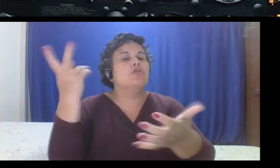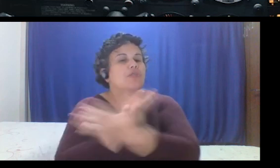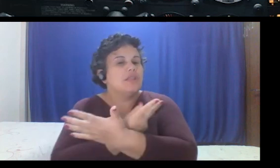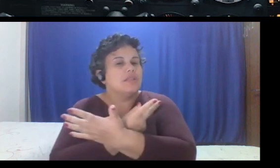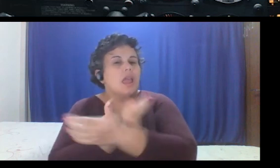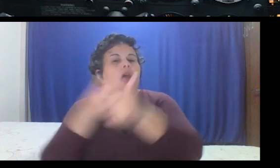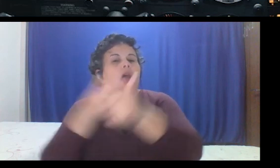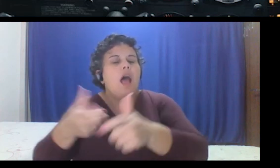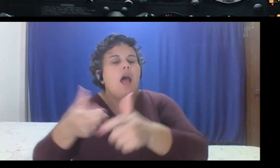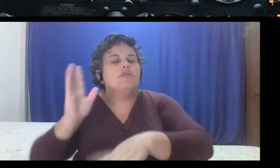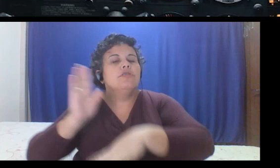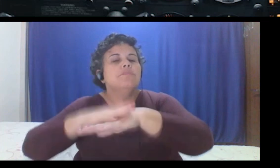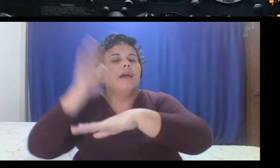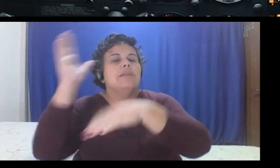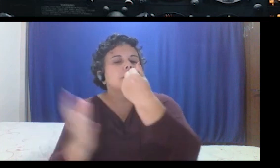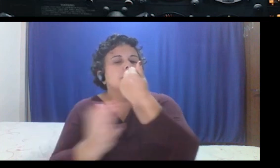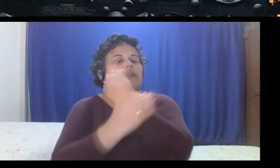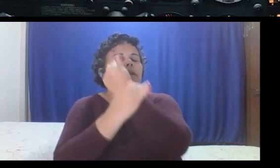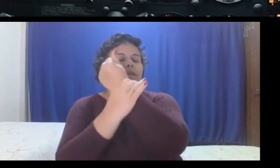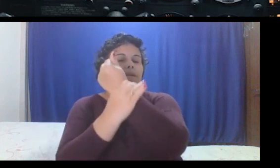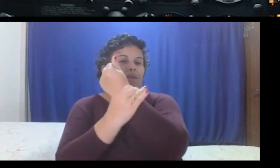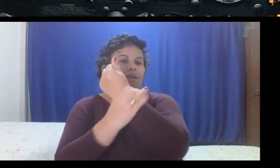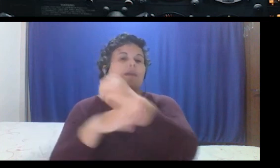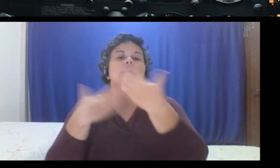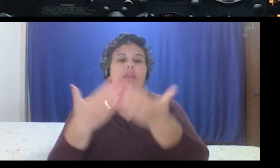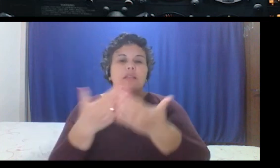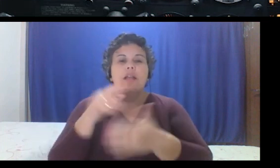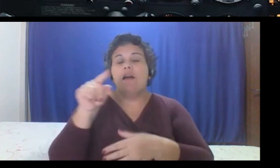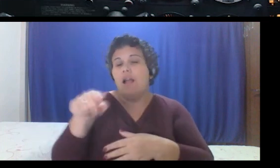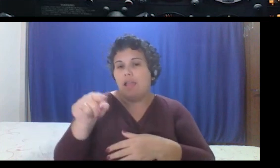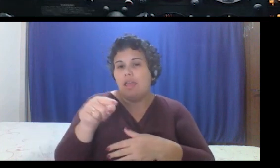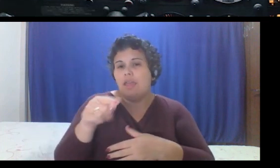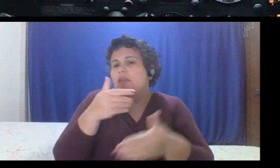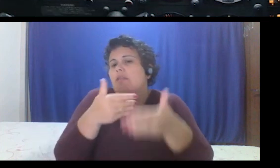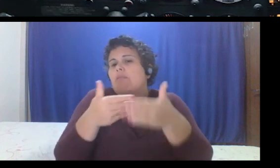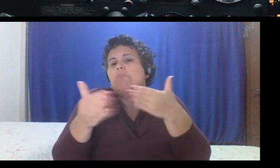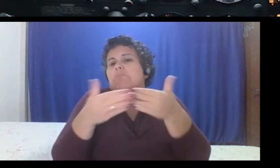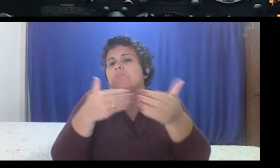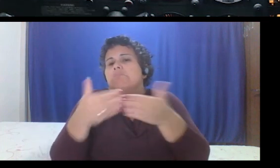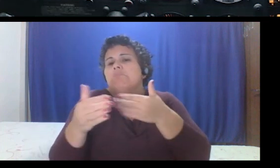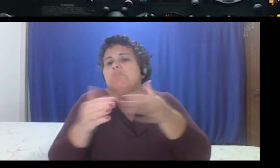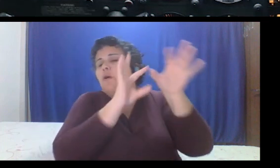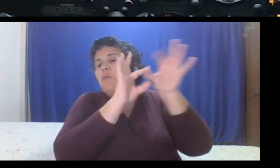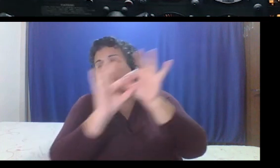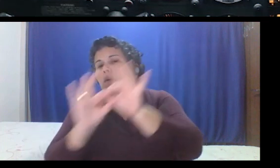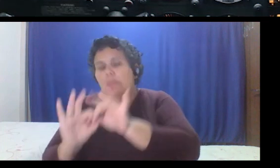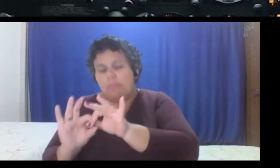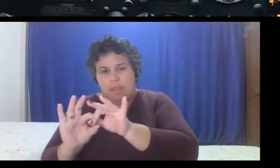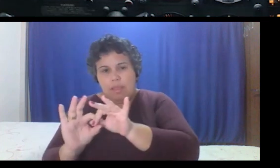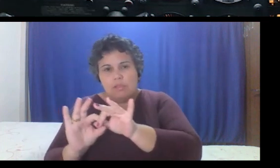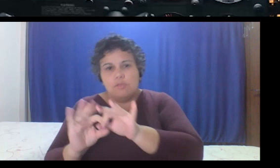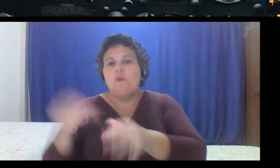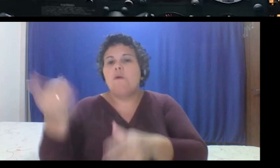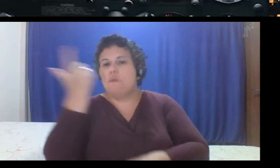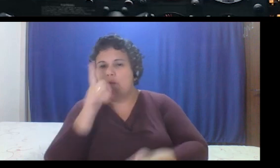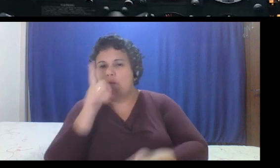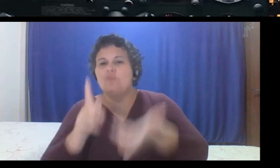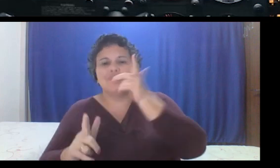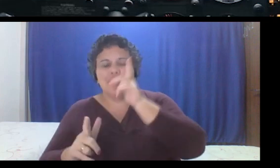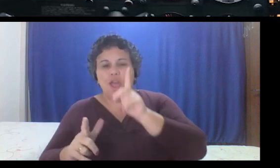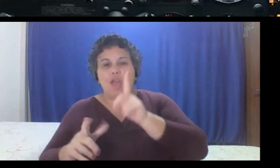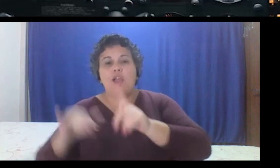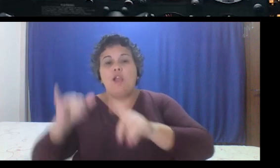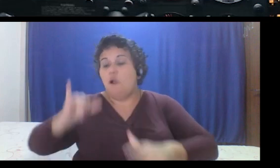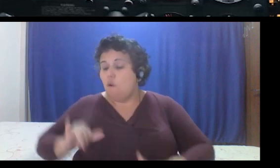né, e dessa forma, independente do contexto que a gente esteja, a gente consegue fazer um voo um pouco mais